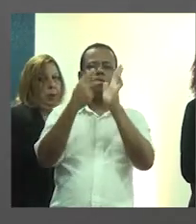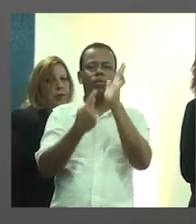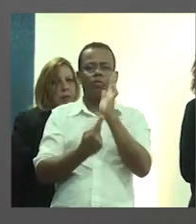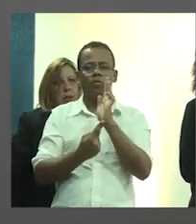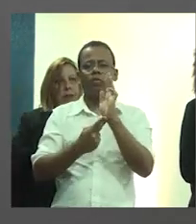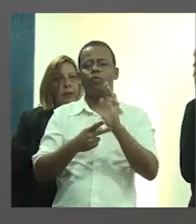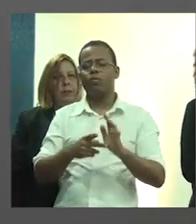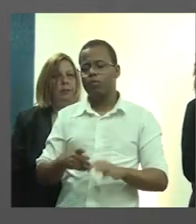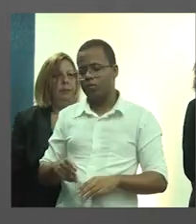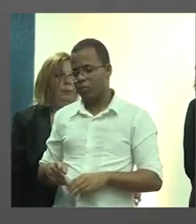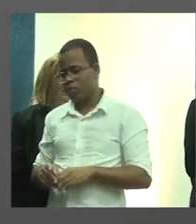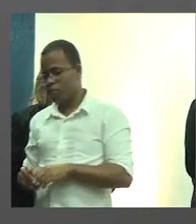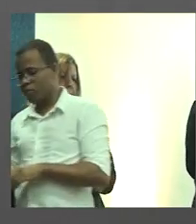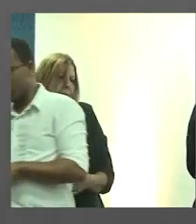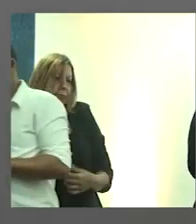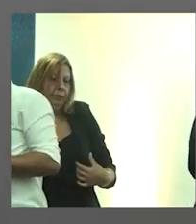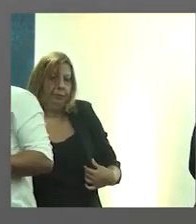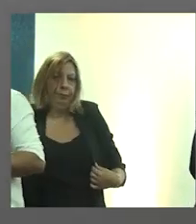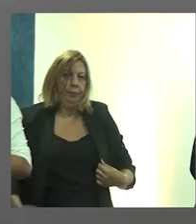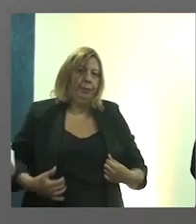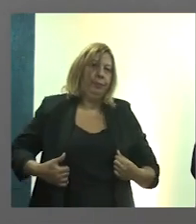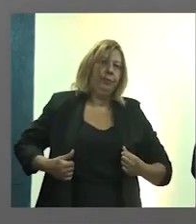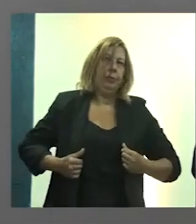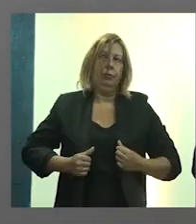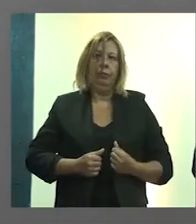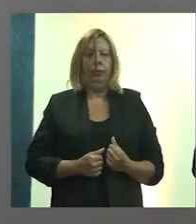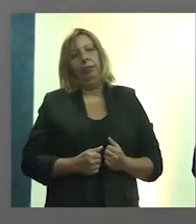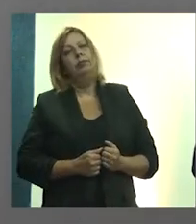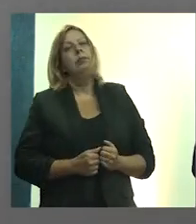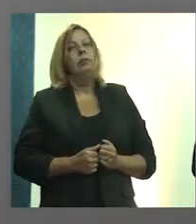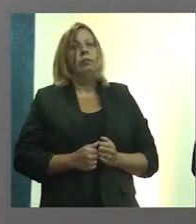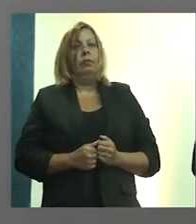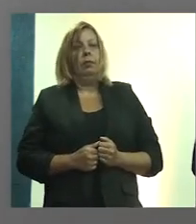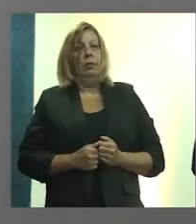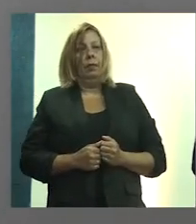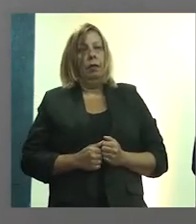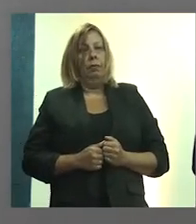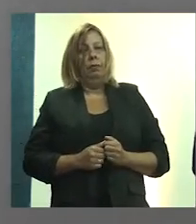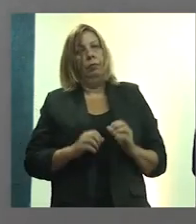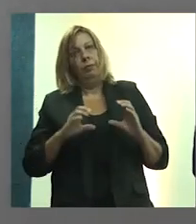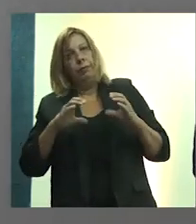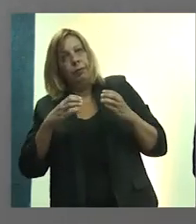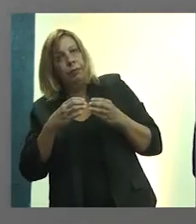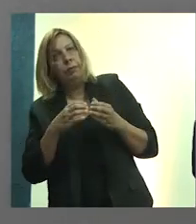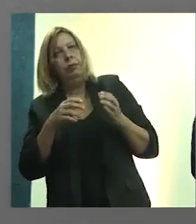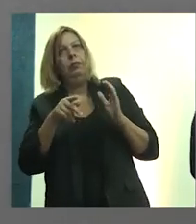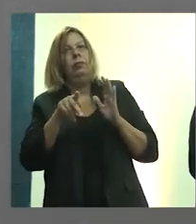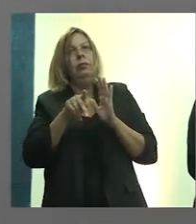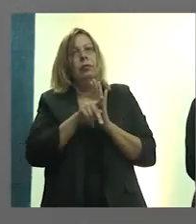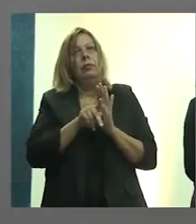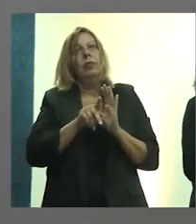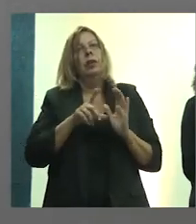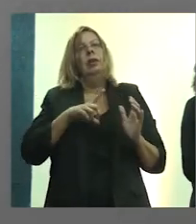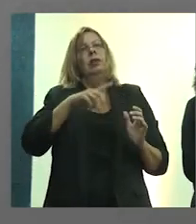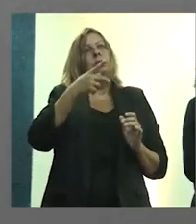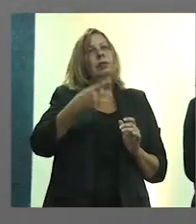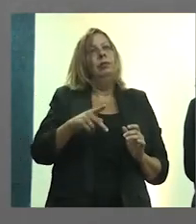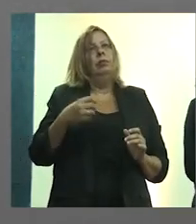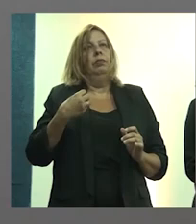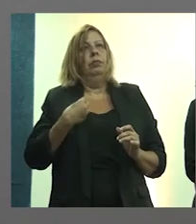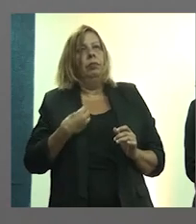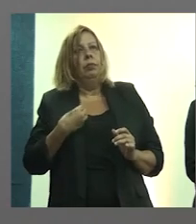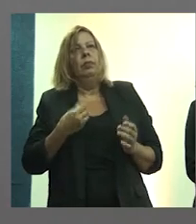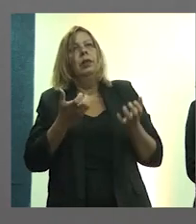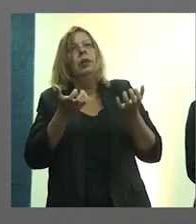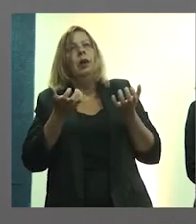promoveu e sugeriu a criação do gabinete de Atiz, o GATiz, que a equipe está aqui, e